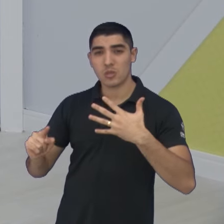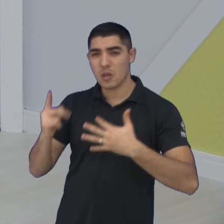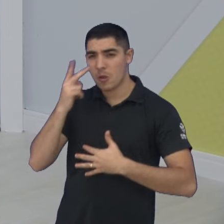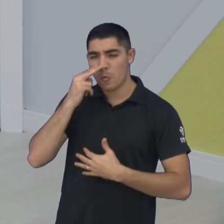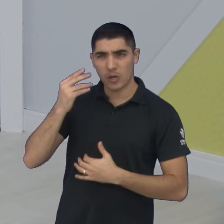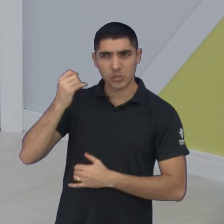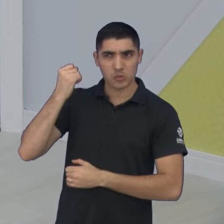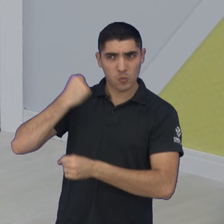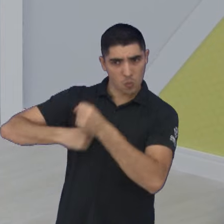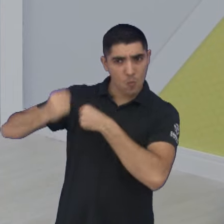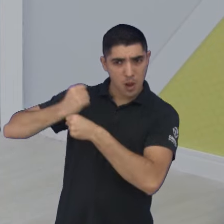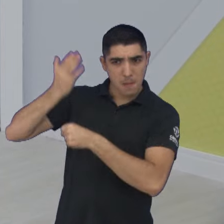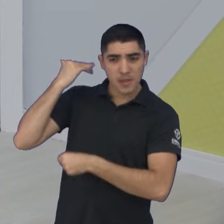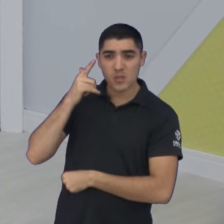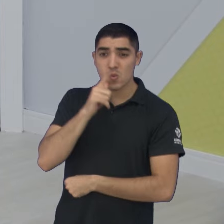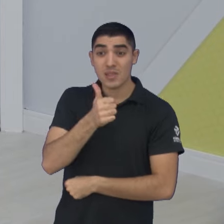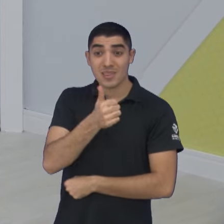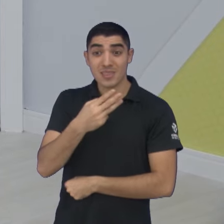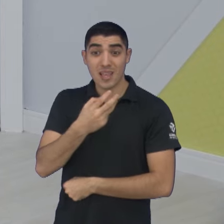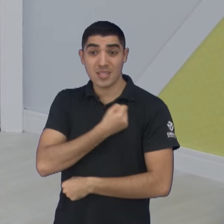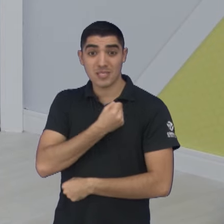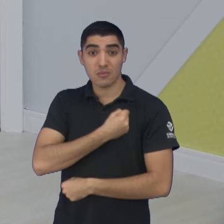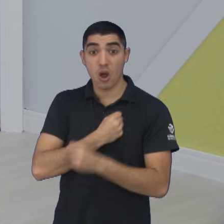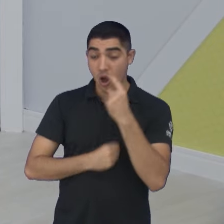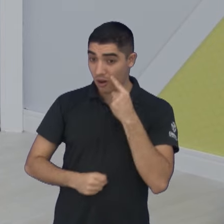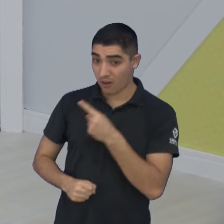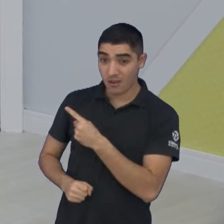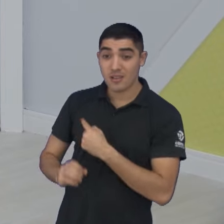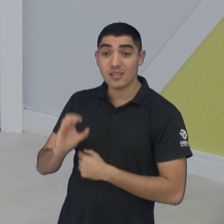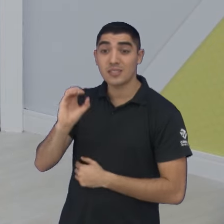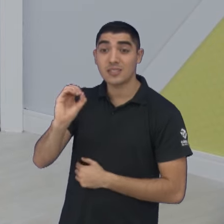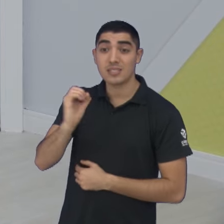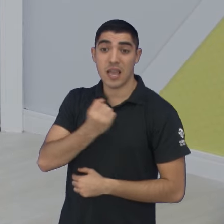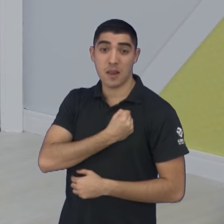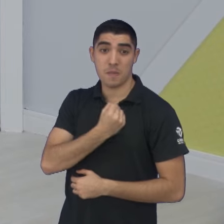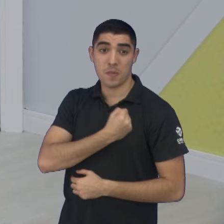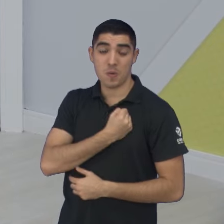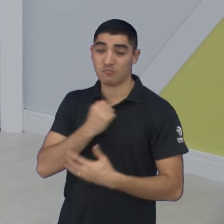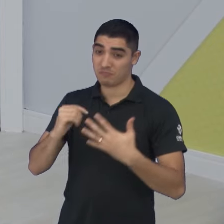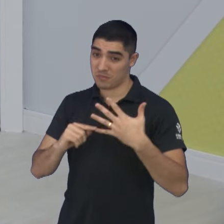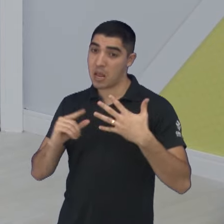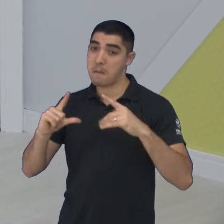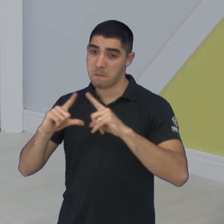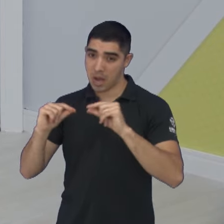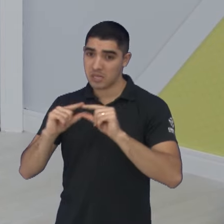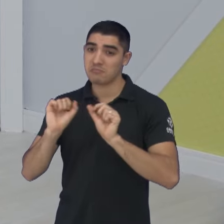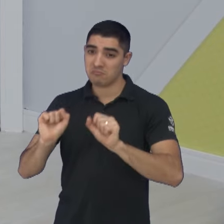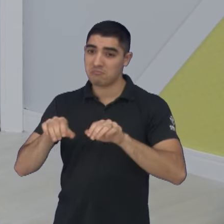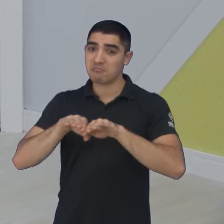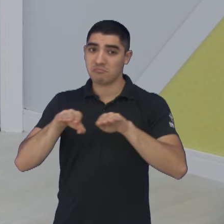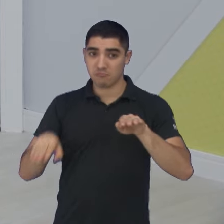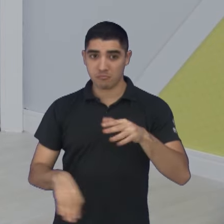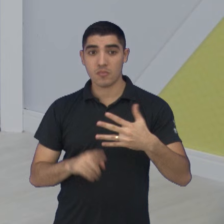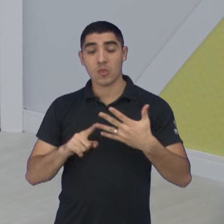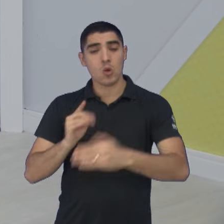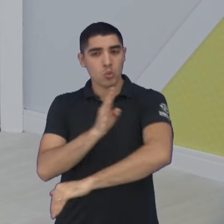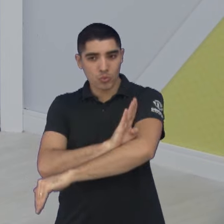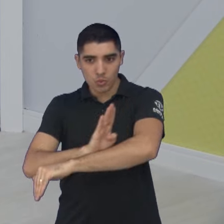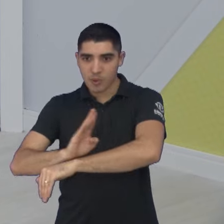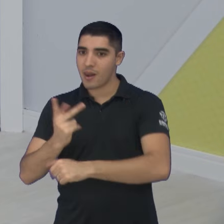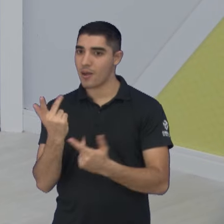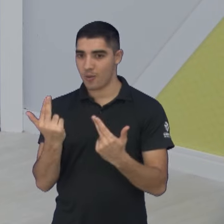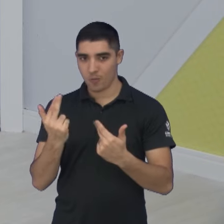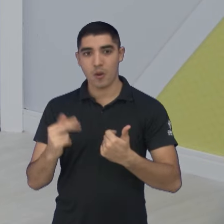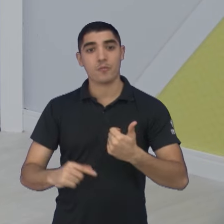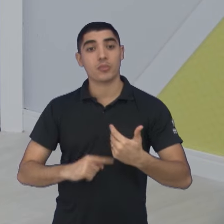em 2023. E agora, ó, está com zero ponto. Ou seja, é franco favorito mesmo a cair. Tubarão, a mesma coisa. O Taubatec hoje, por